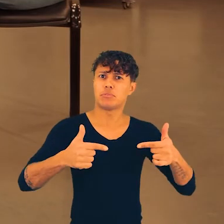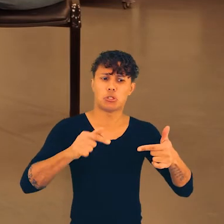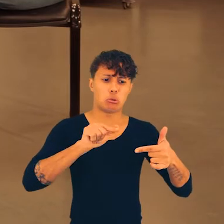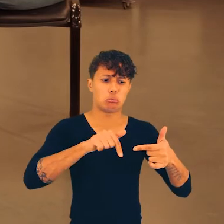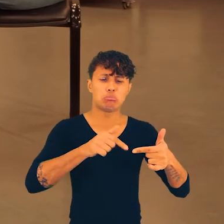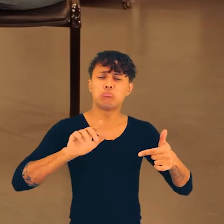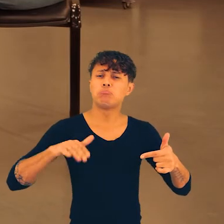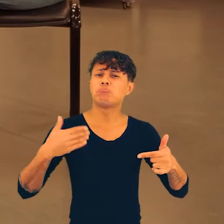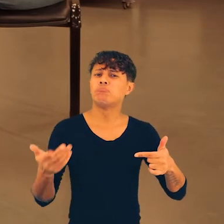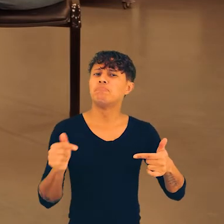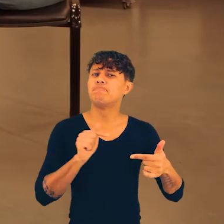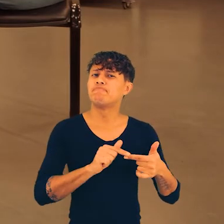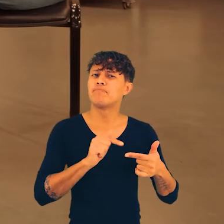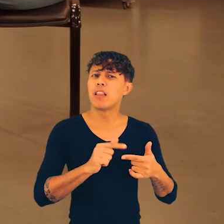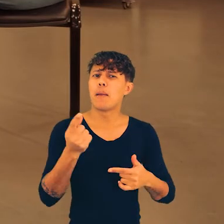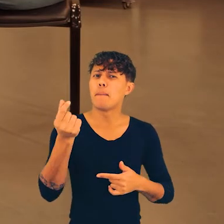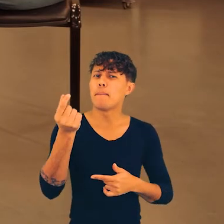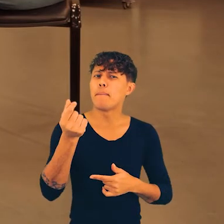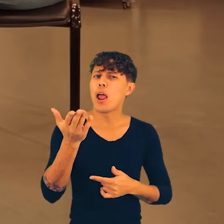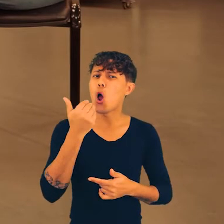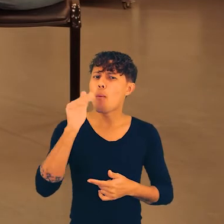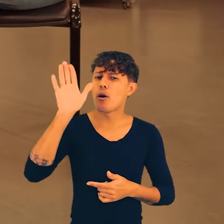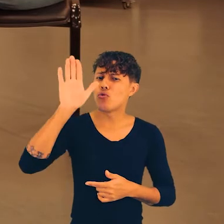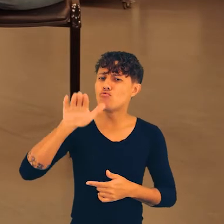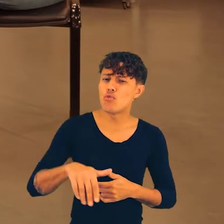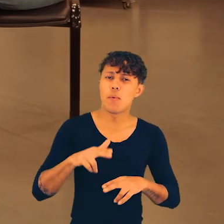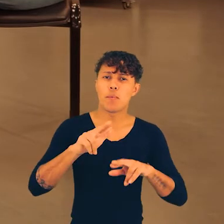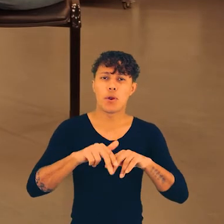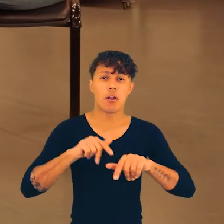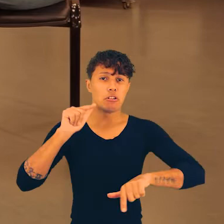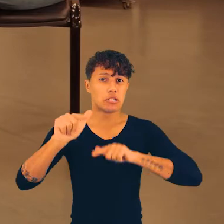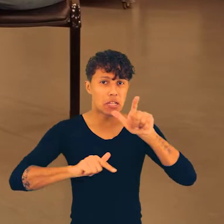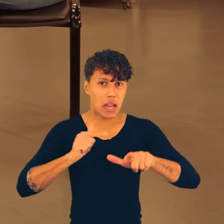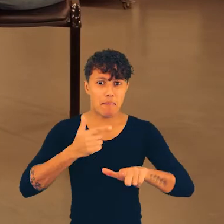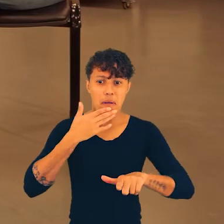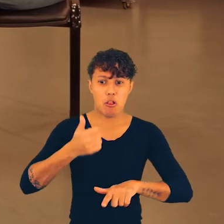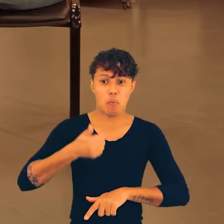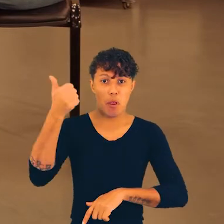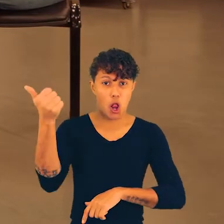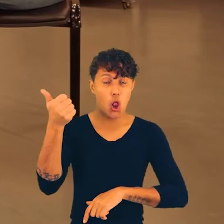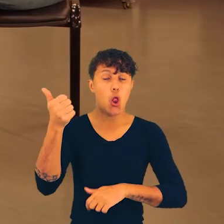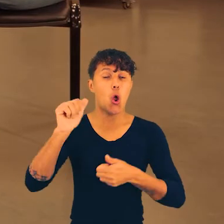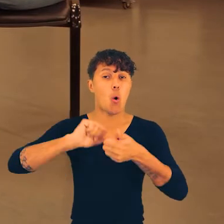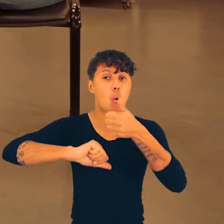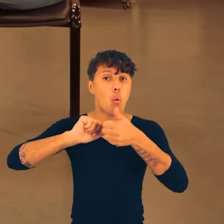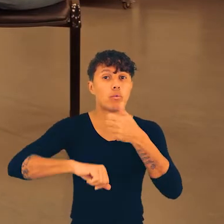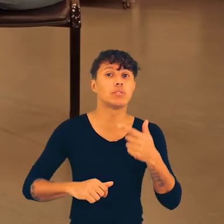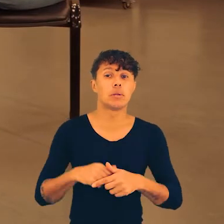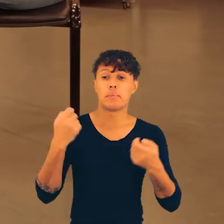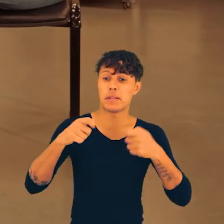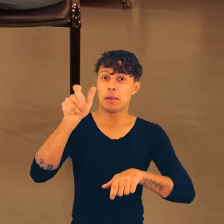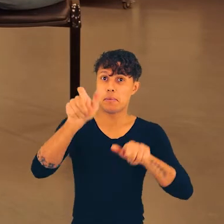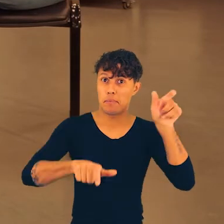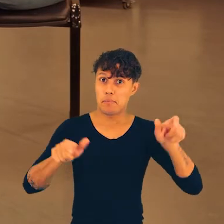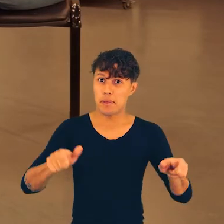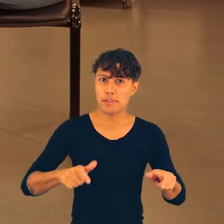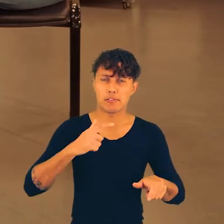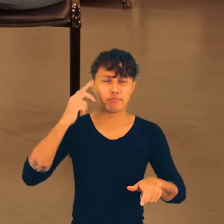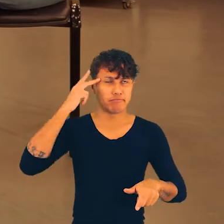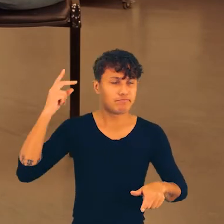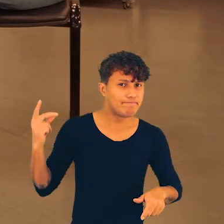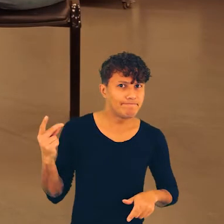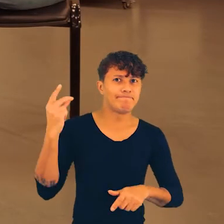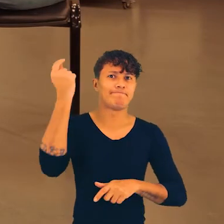ajuda a engajar elas numa luta. Qual luta? Pela redução do preço dos alimentos, pela geração de trabalho decente. Só que isso